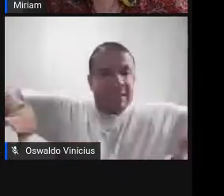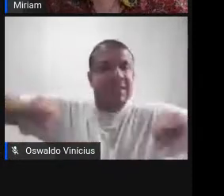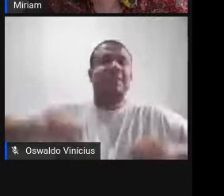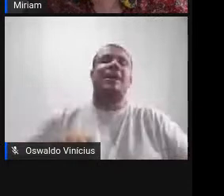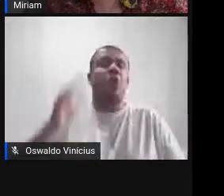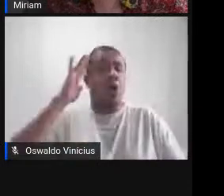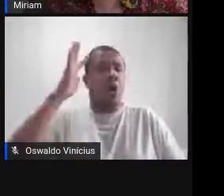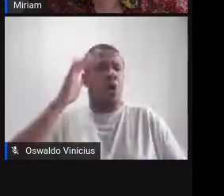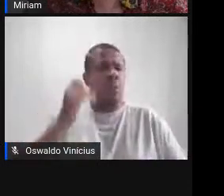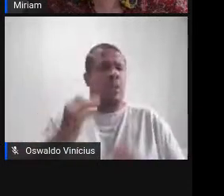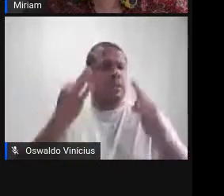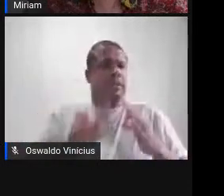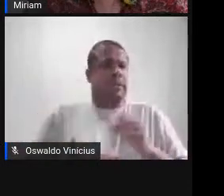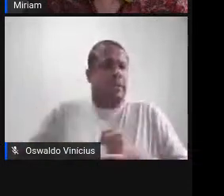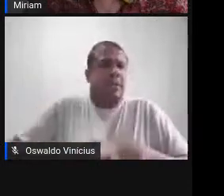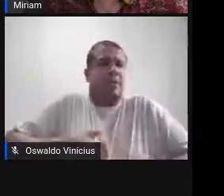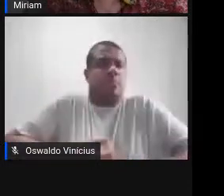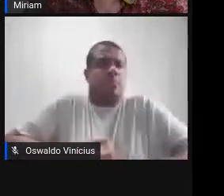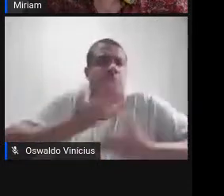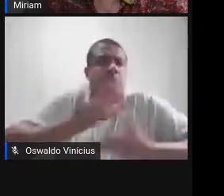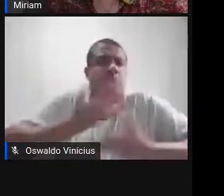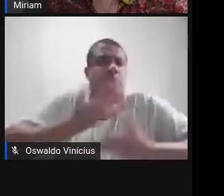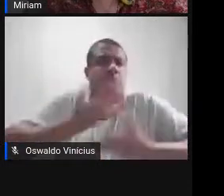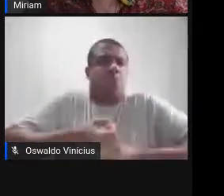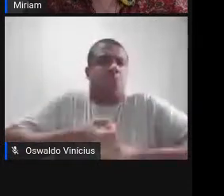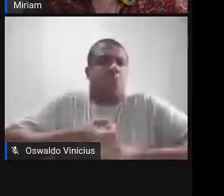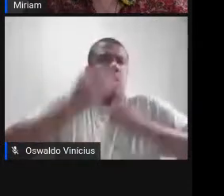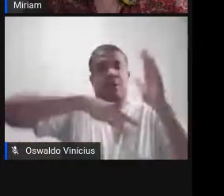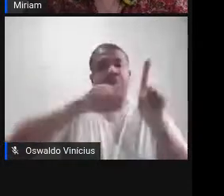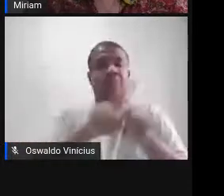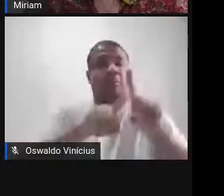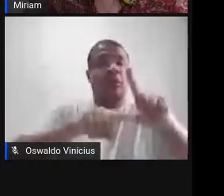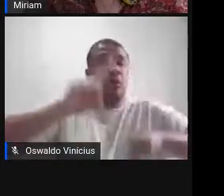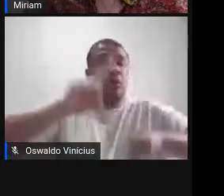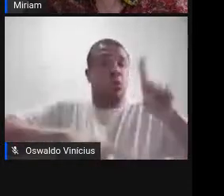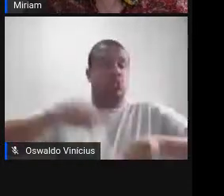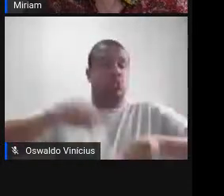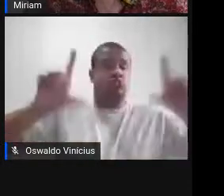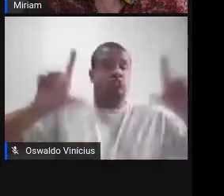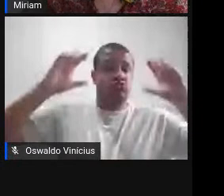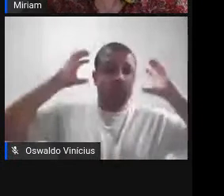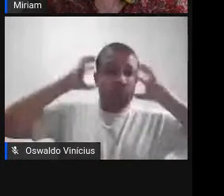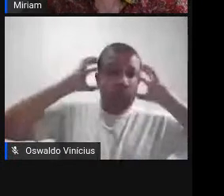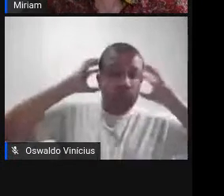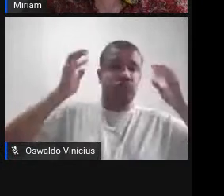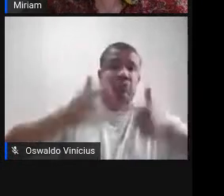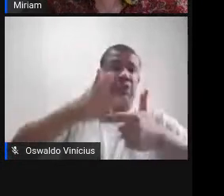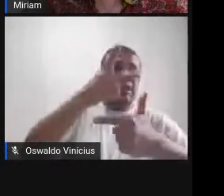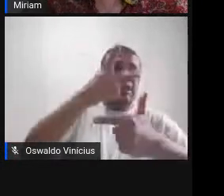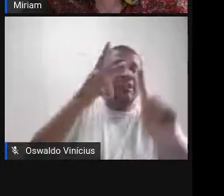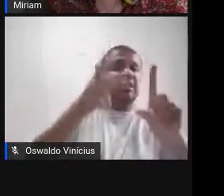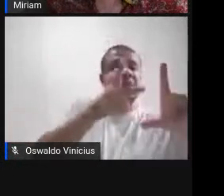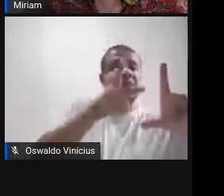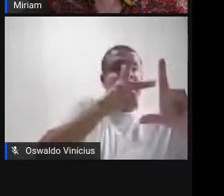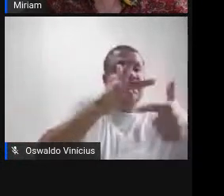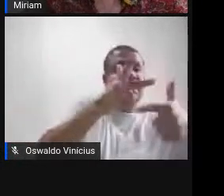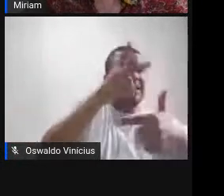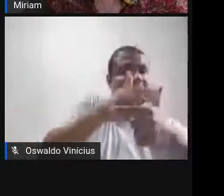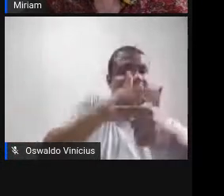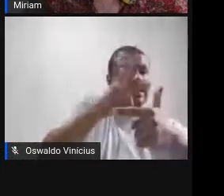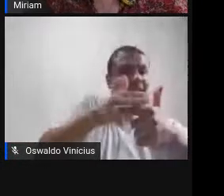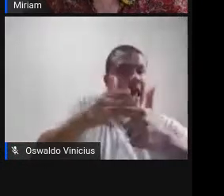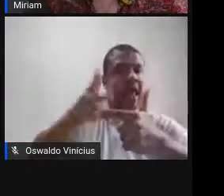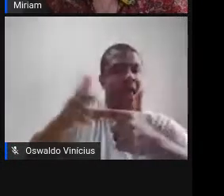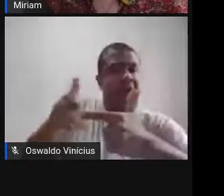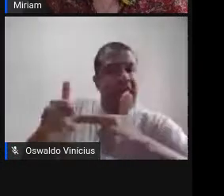por exemplo, poemas sobre pinturas, quanto de produtos de mídia, por exemplo, séries, como é o caso de um dos objetos